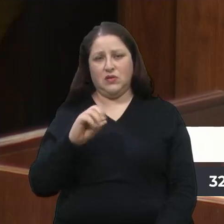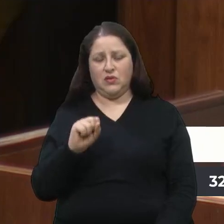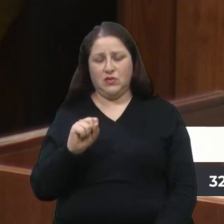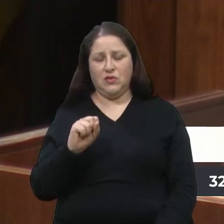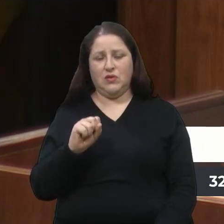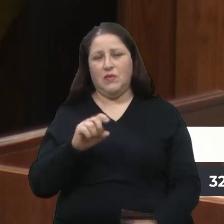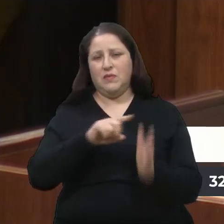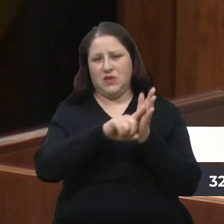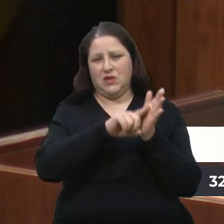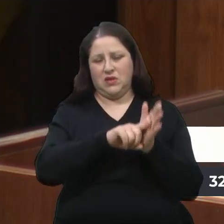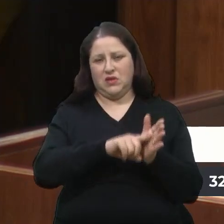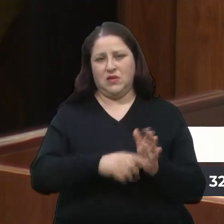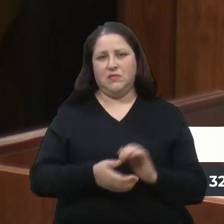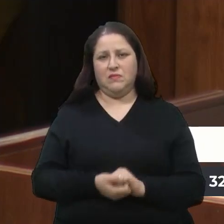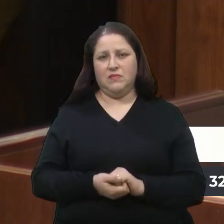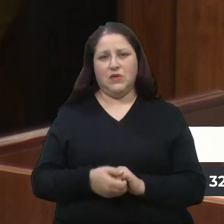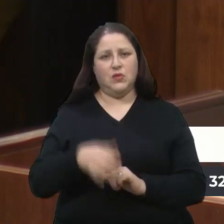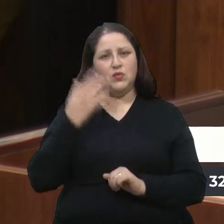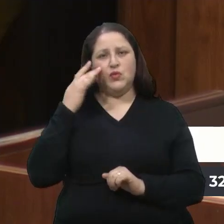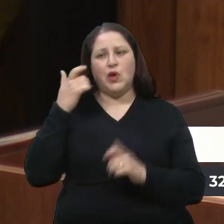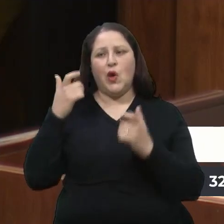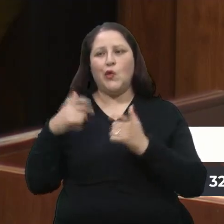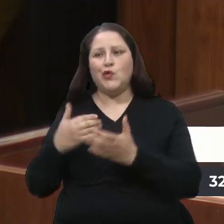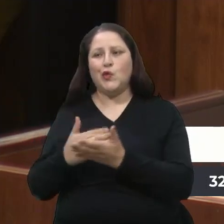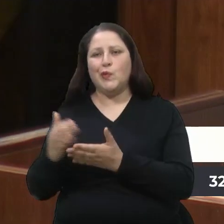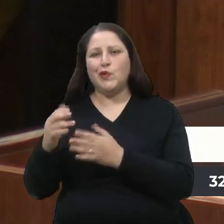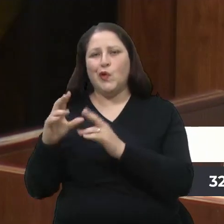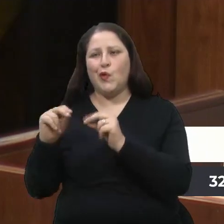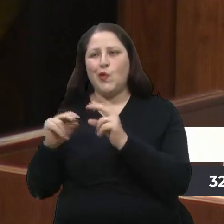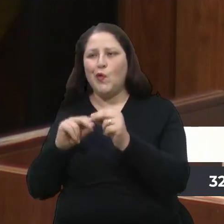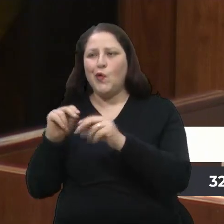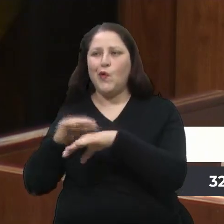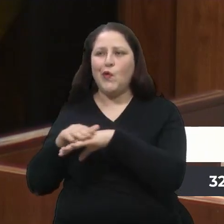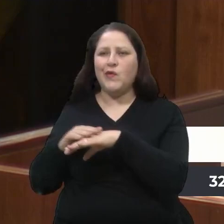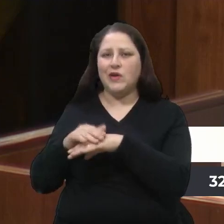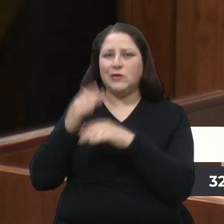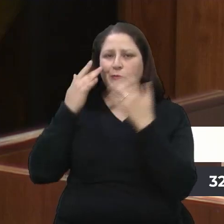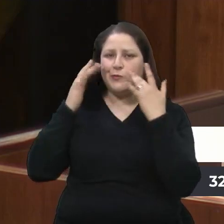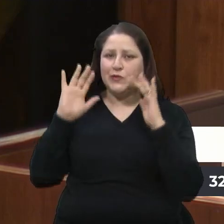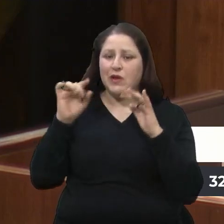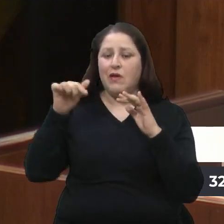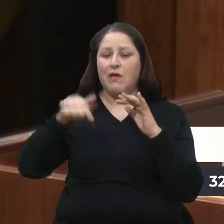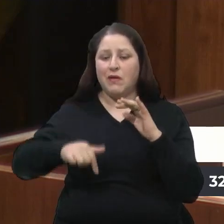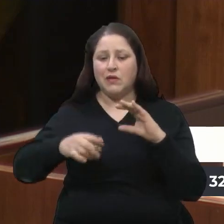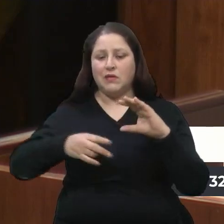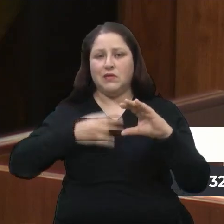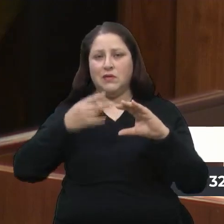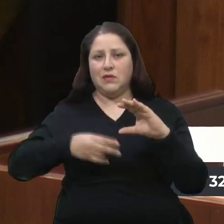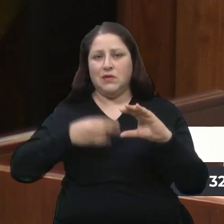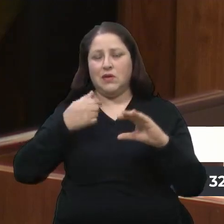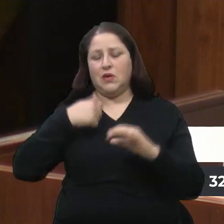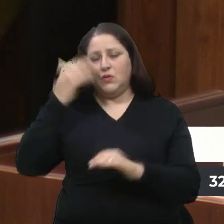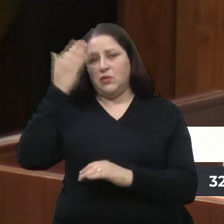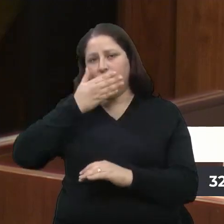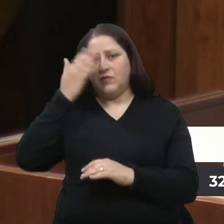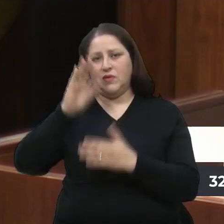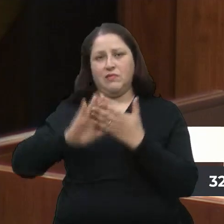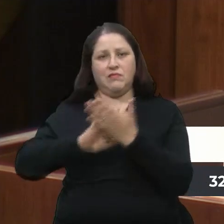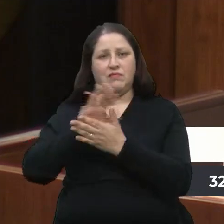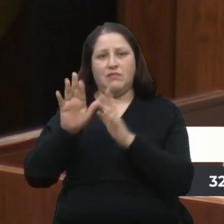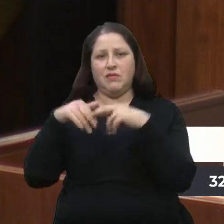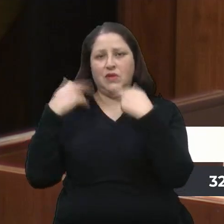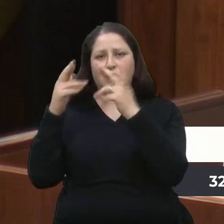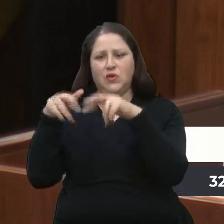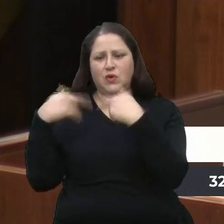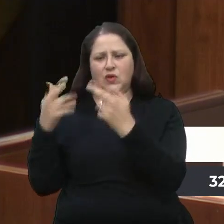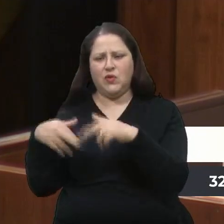essa conversa, mas aqui na Câmara de Vereadores, eu não vi todas as reuniões que nós temos com os